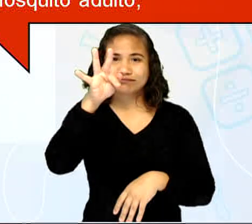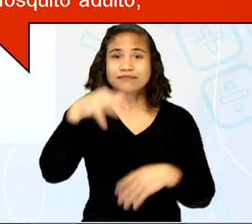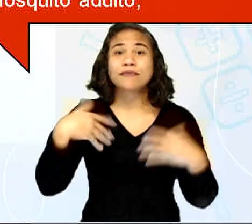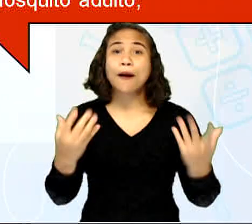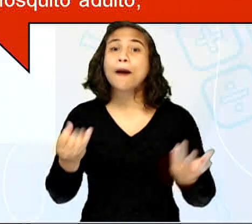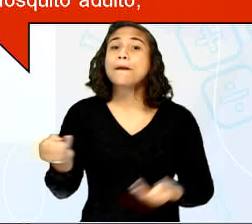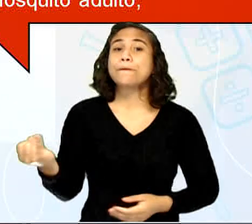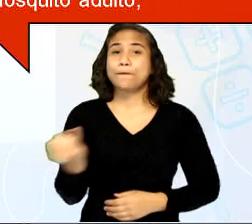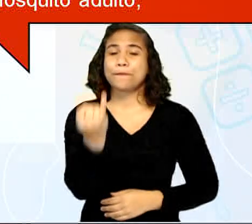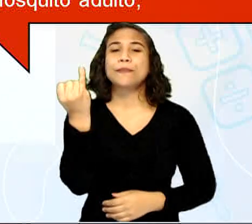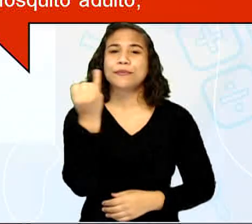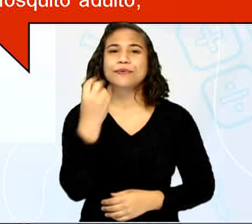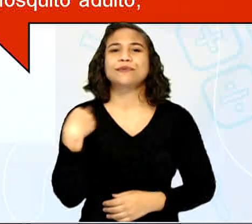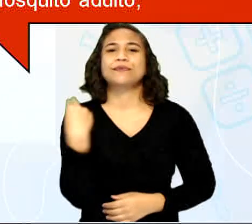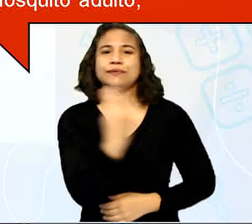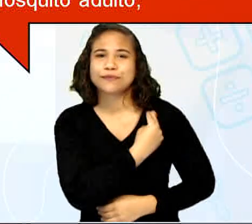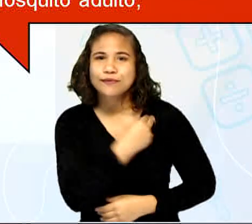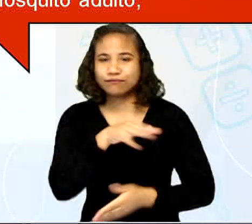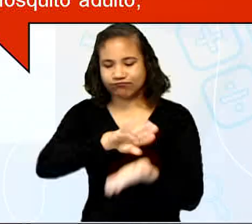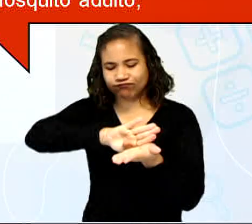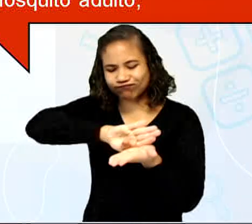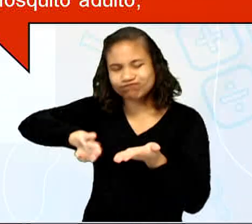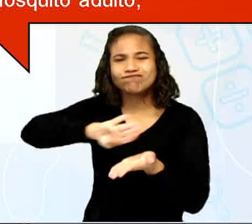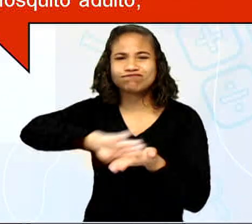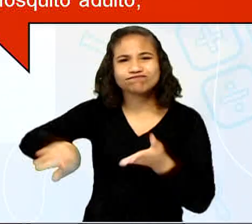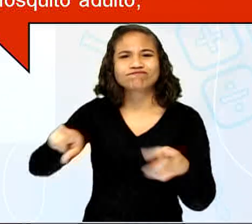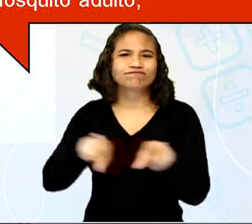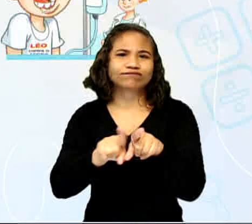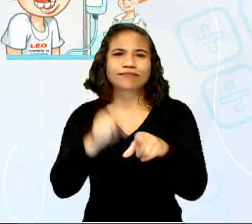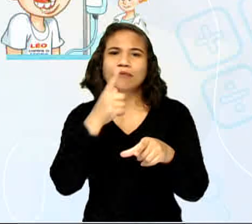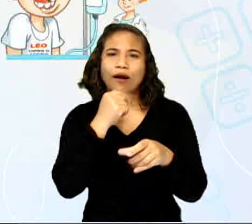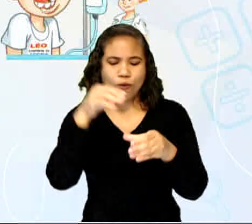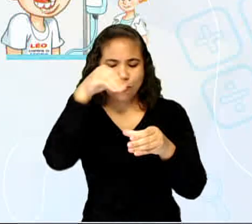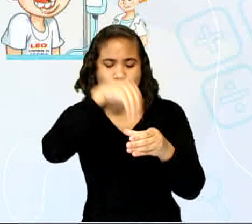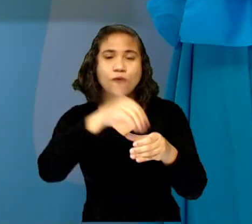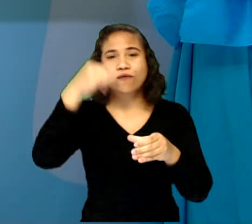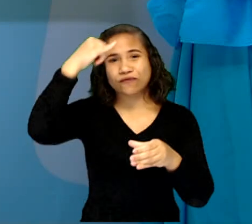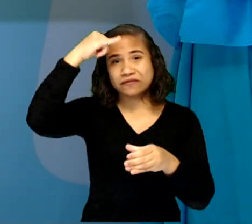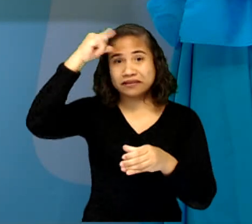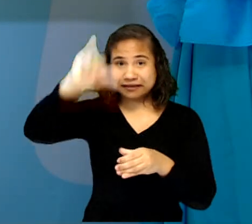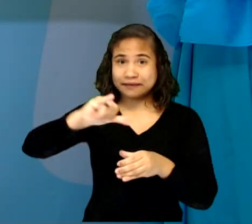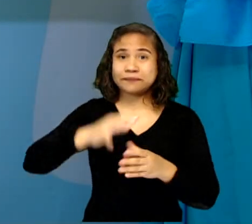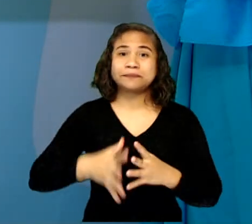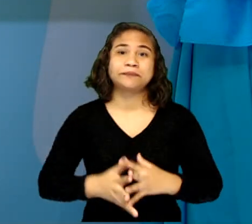importante nós eliminarmos os criadouros do mosquito.